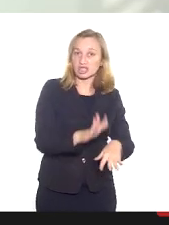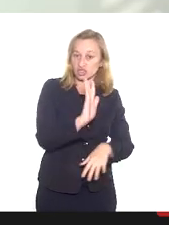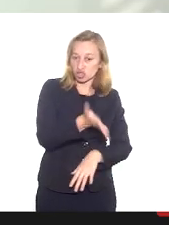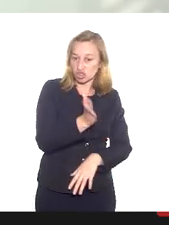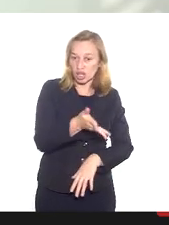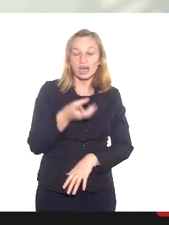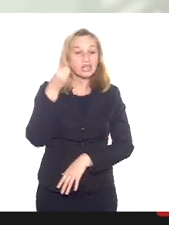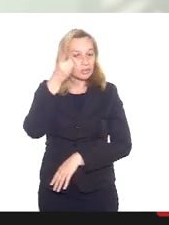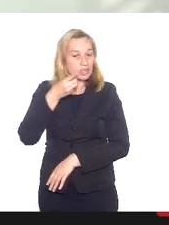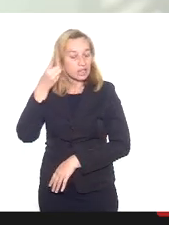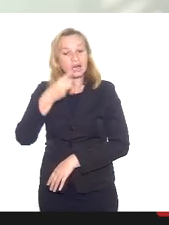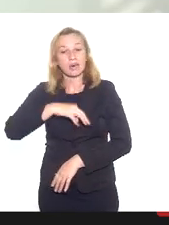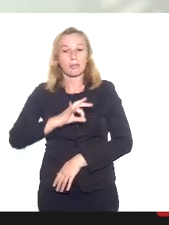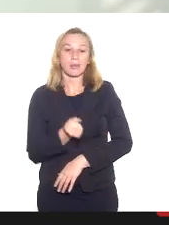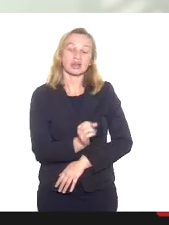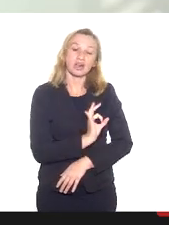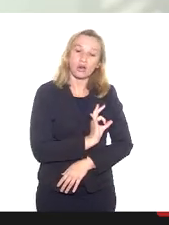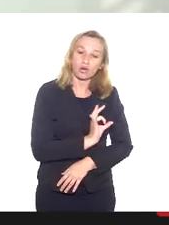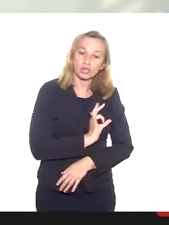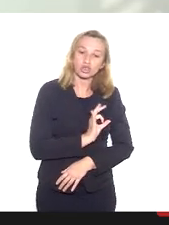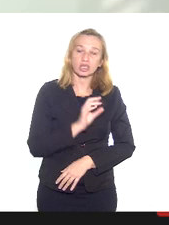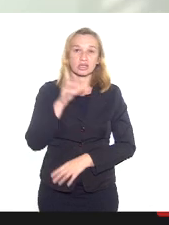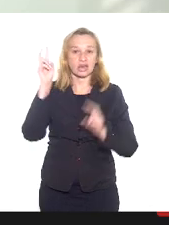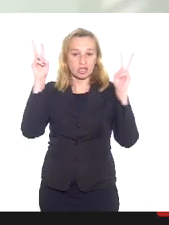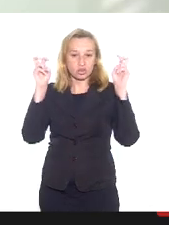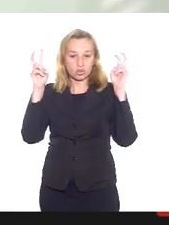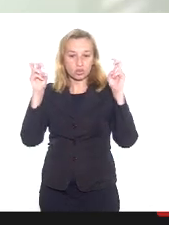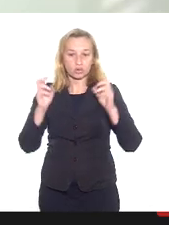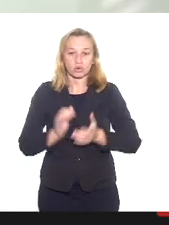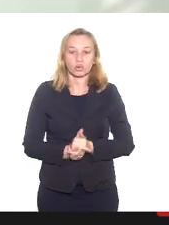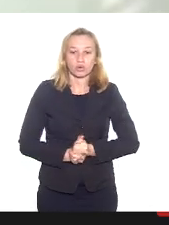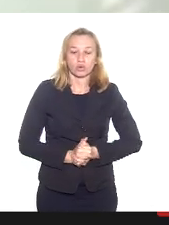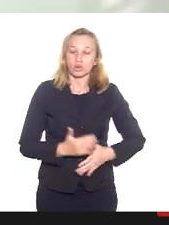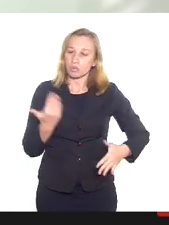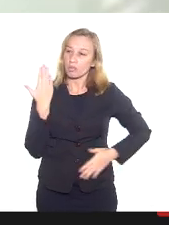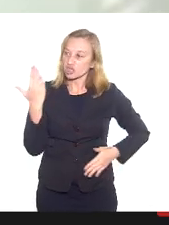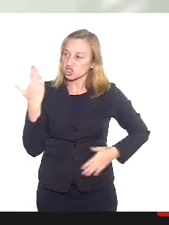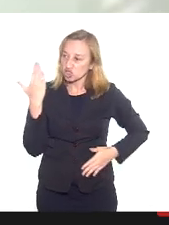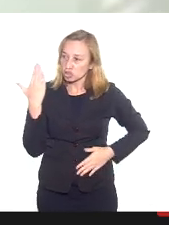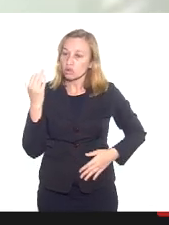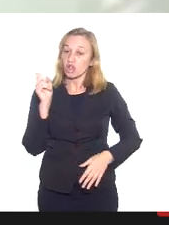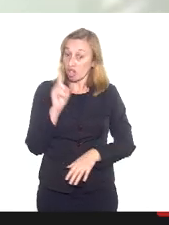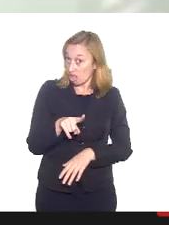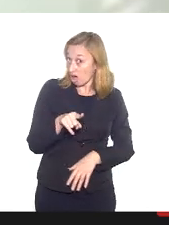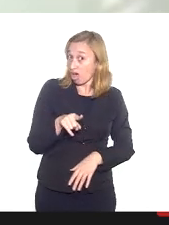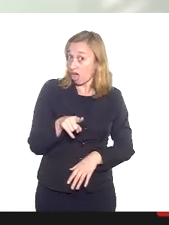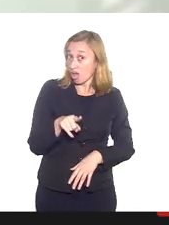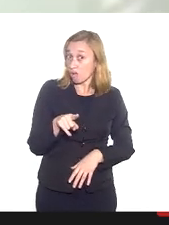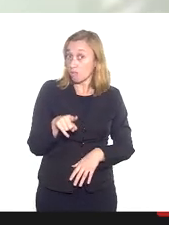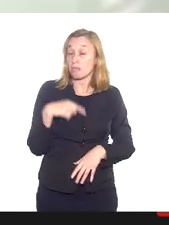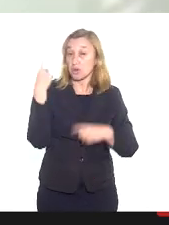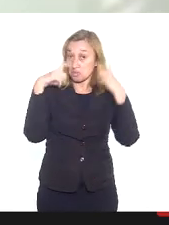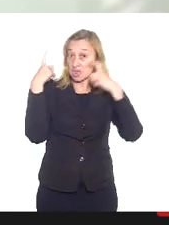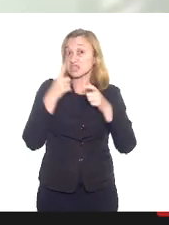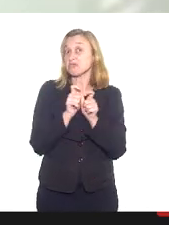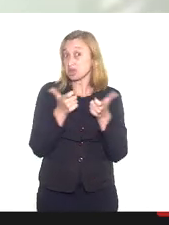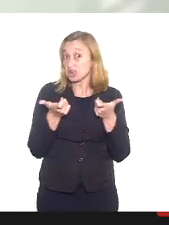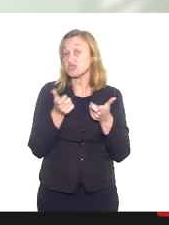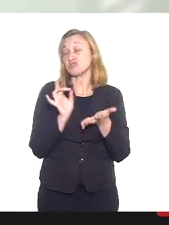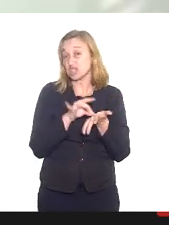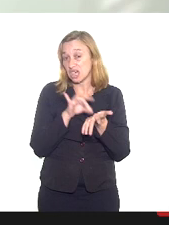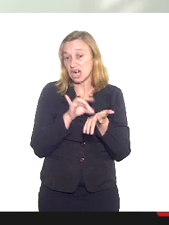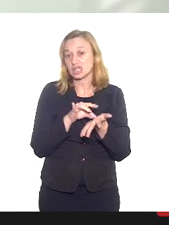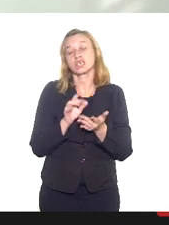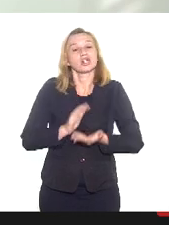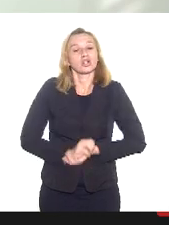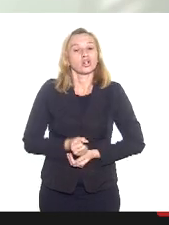deputada Marta, para não me alongar, essa questão do tráfico, que é uma ferida, realmente é um dedo na ferida, e a maioria